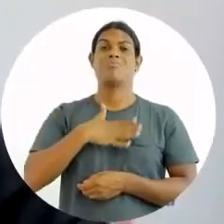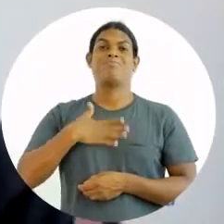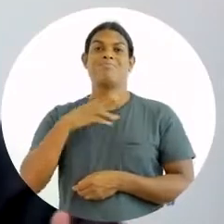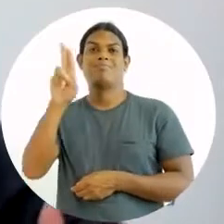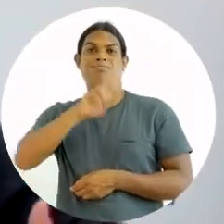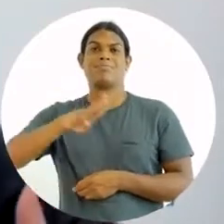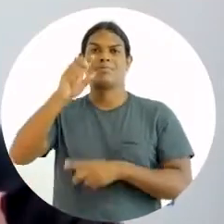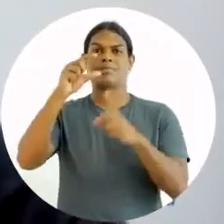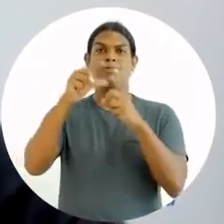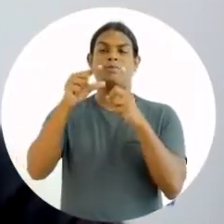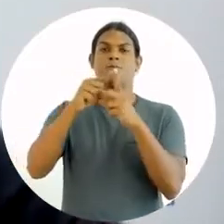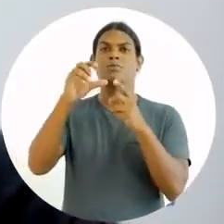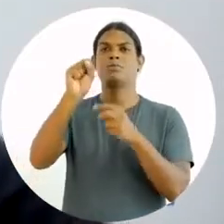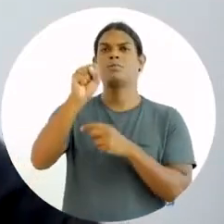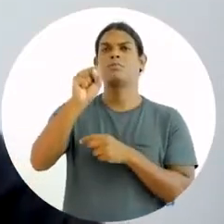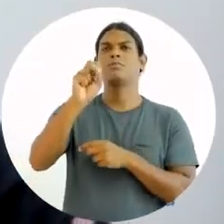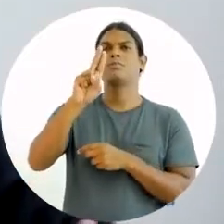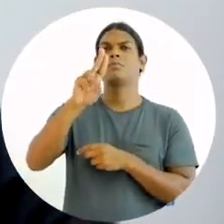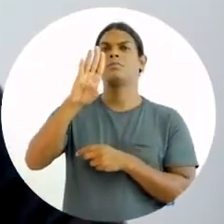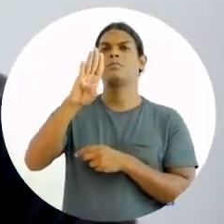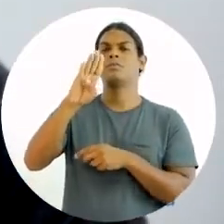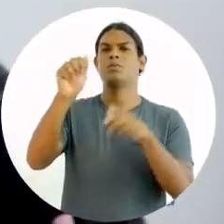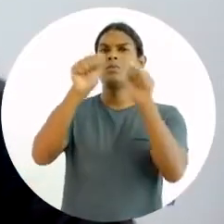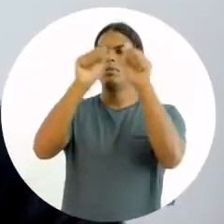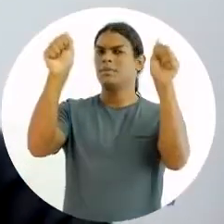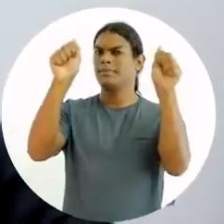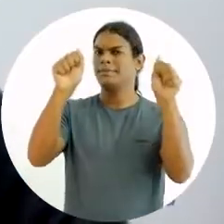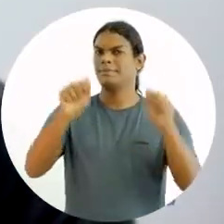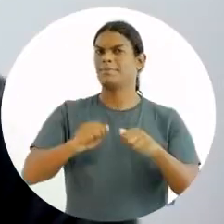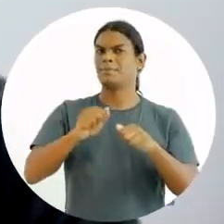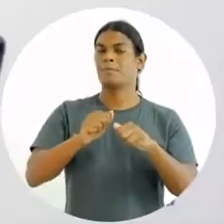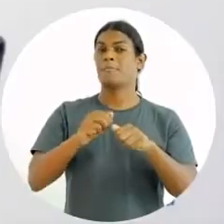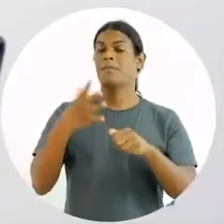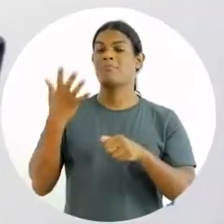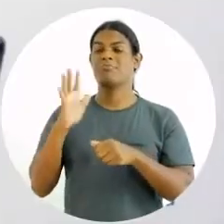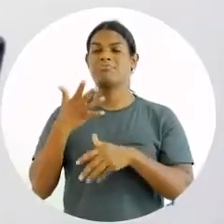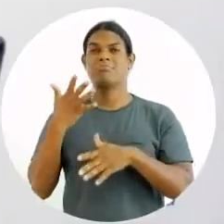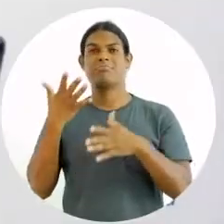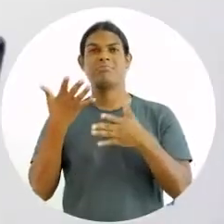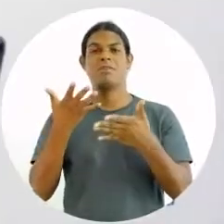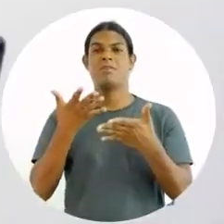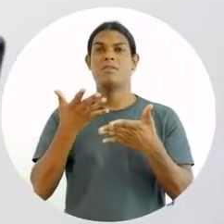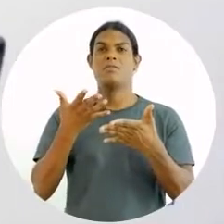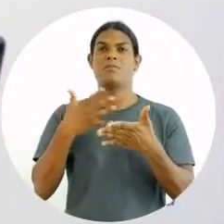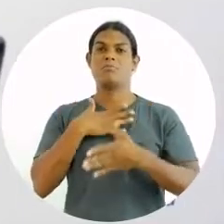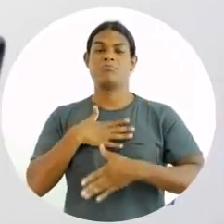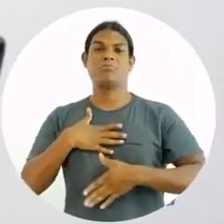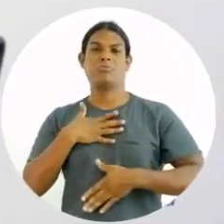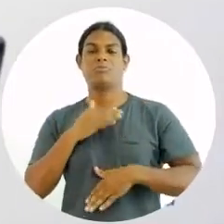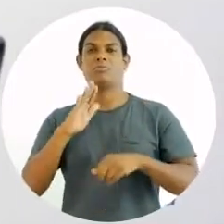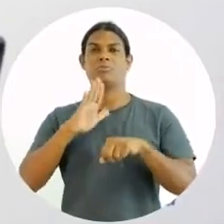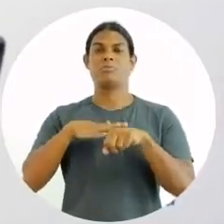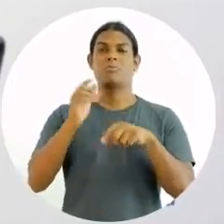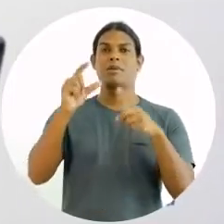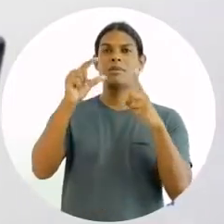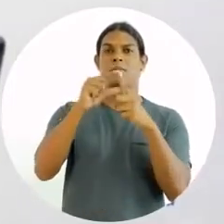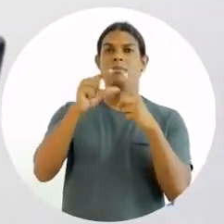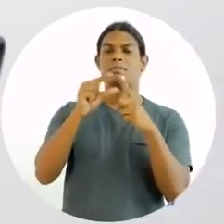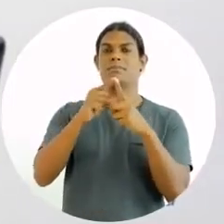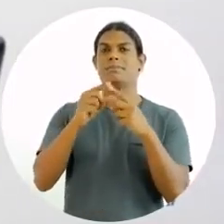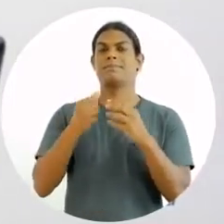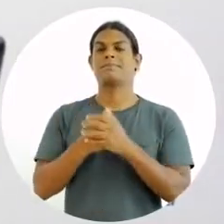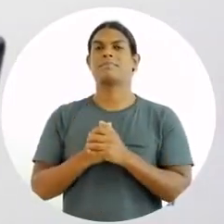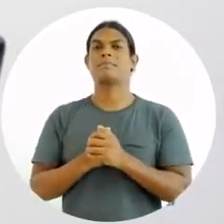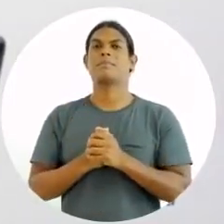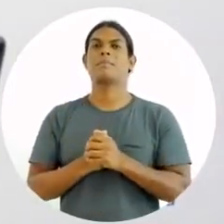que se chama subsistemas. Subsistemas eu acho mais bonito do que processos, mas significa a mesma